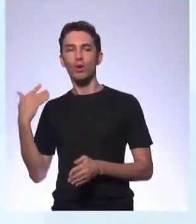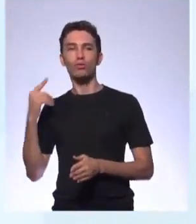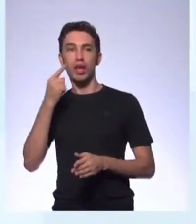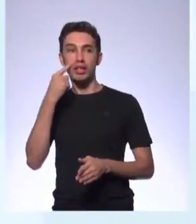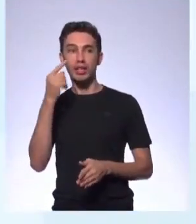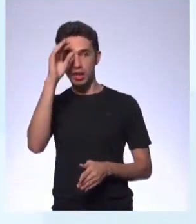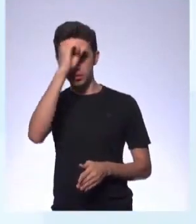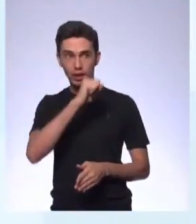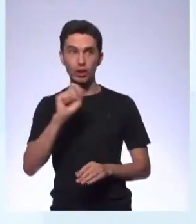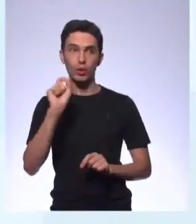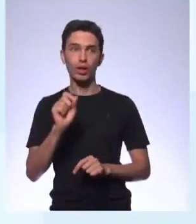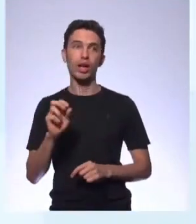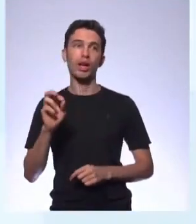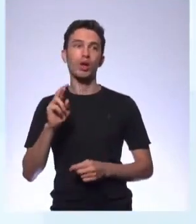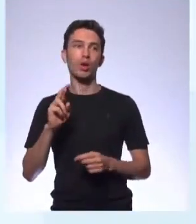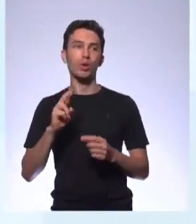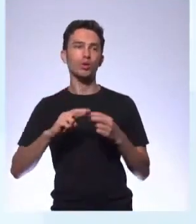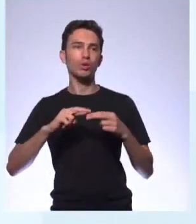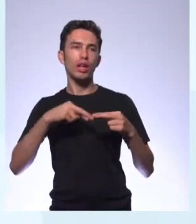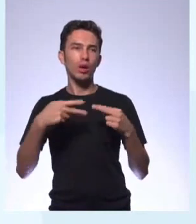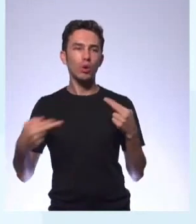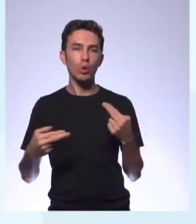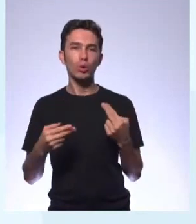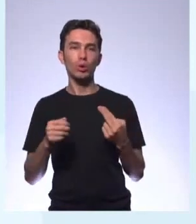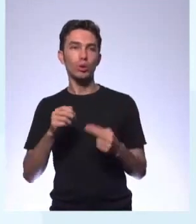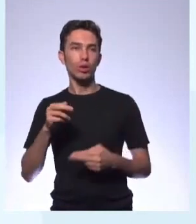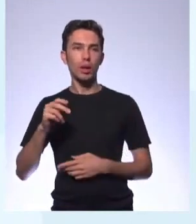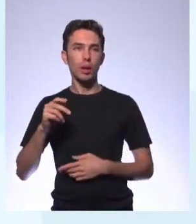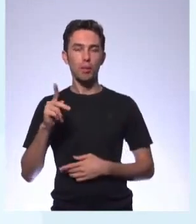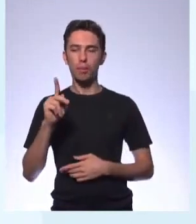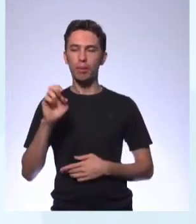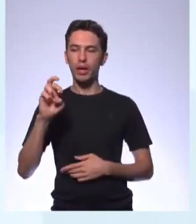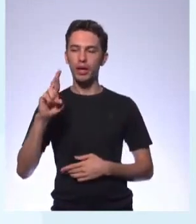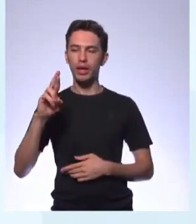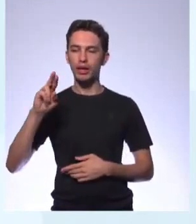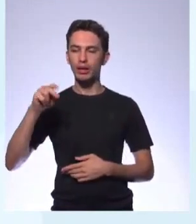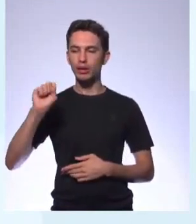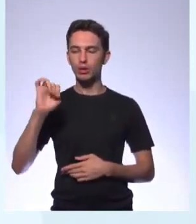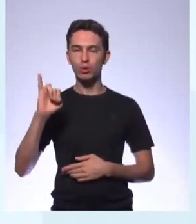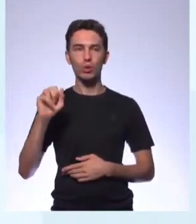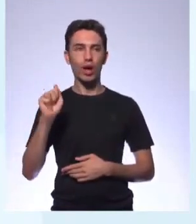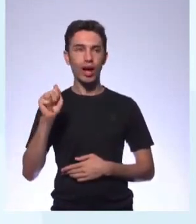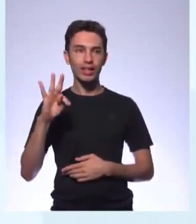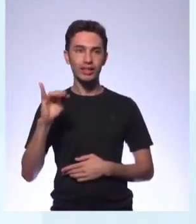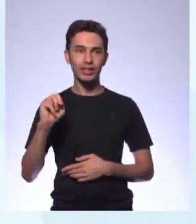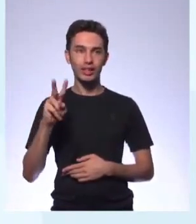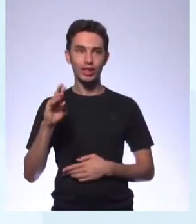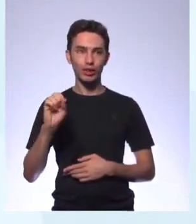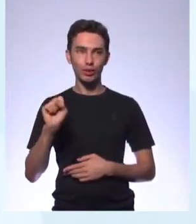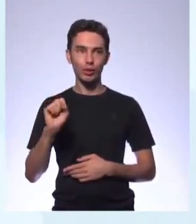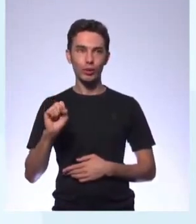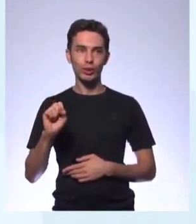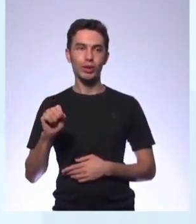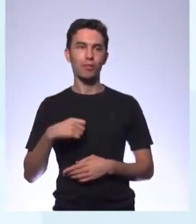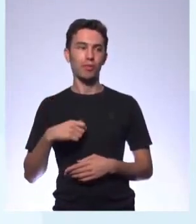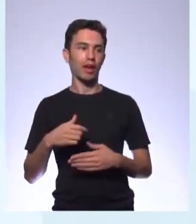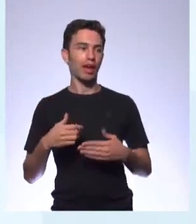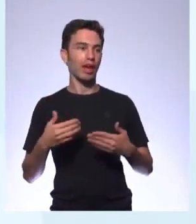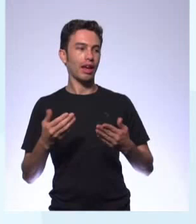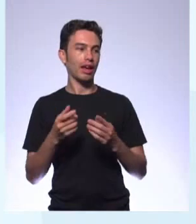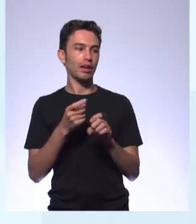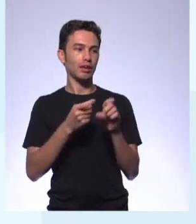Então, vocês viram os adjetivos, como criar a expectativa no leitor, como ir se posicionando de uma forma